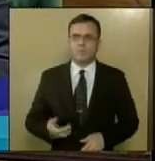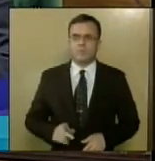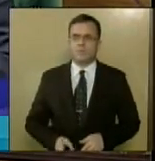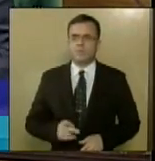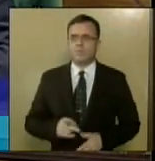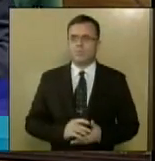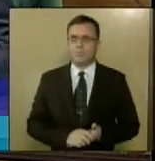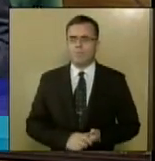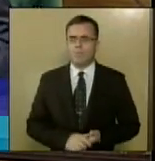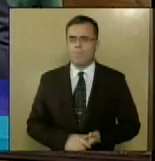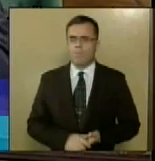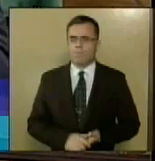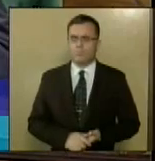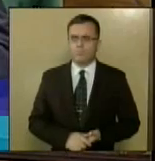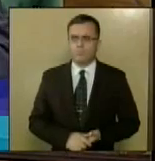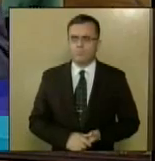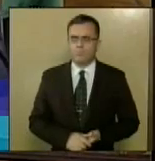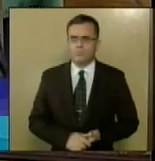colegas.